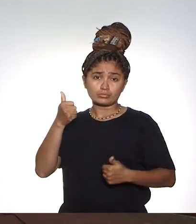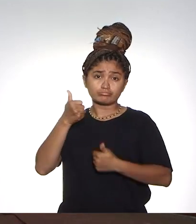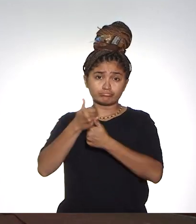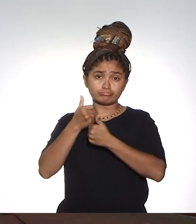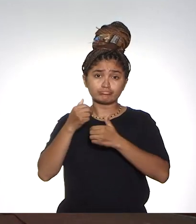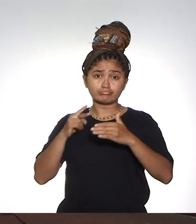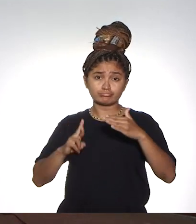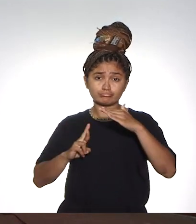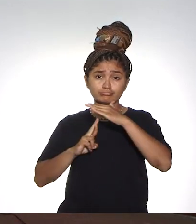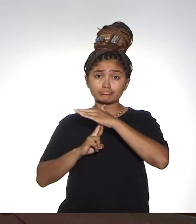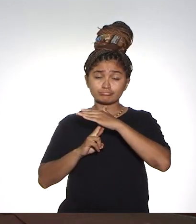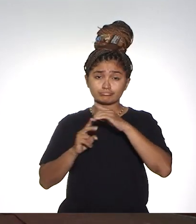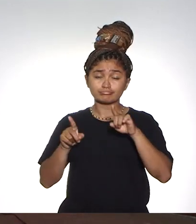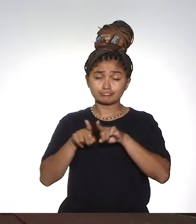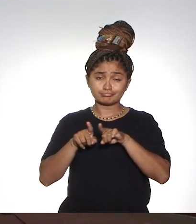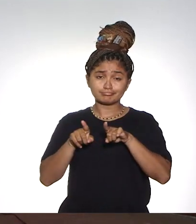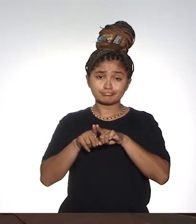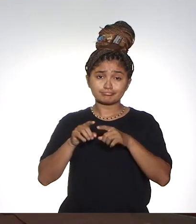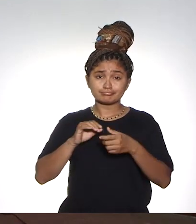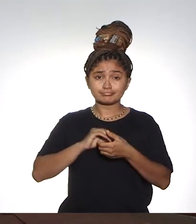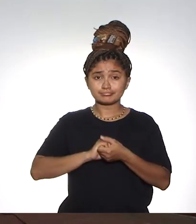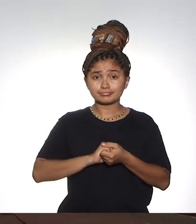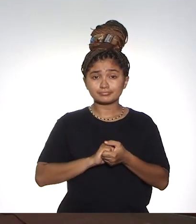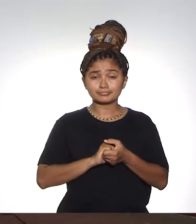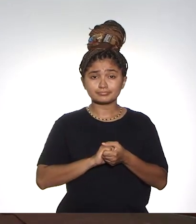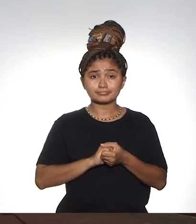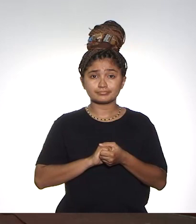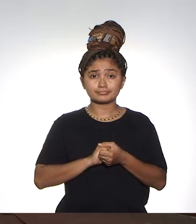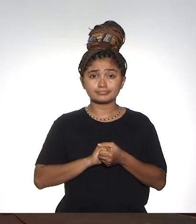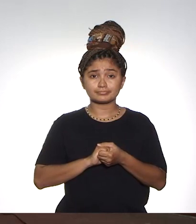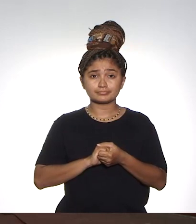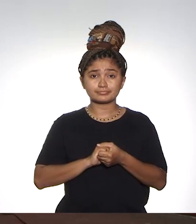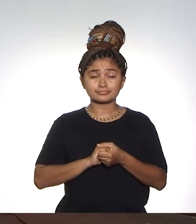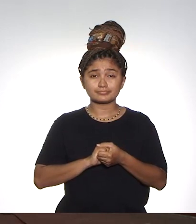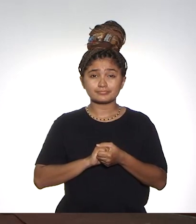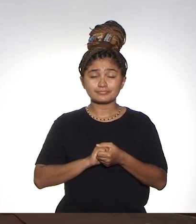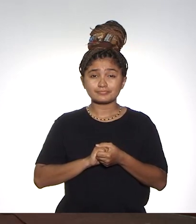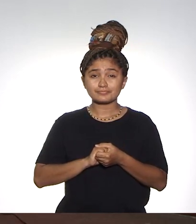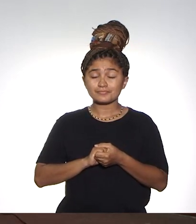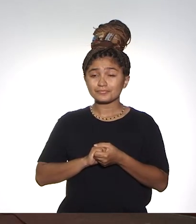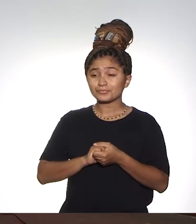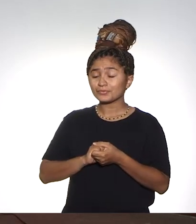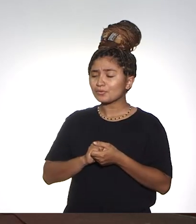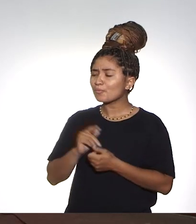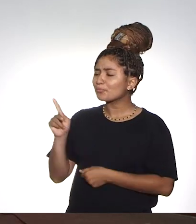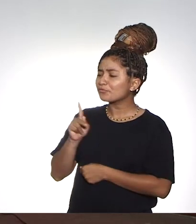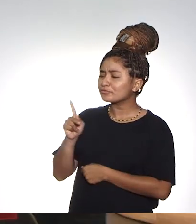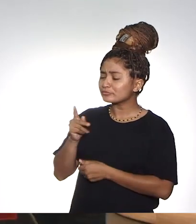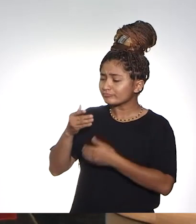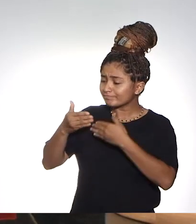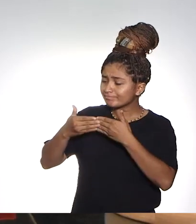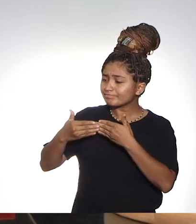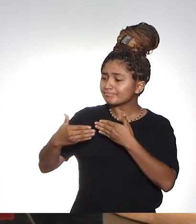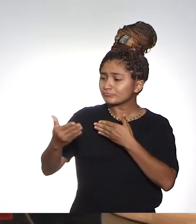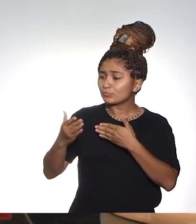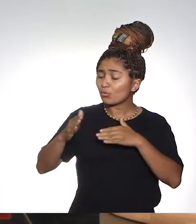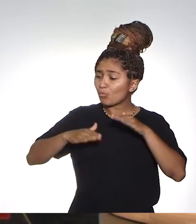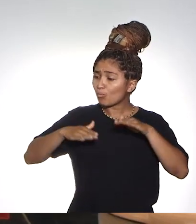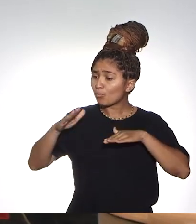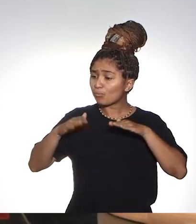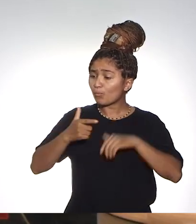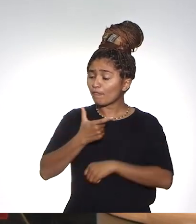professor Geraldo Ticianelli, e com o vice-reitor da instituição, professor Silvestre Lopes da Nóbrega. Professores,